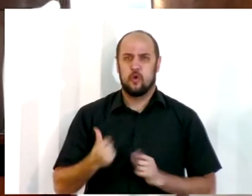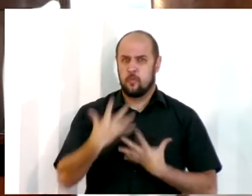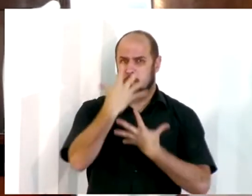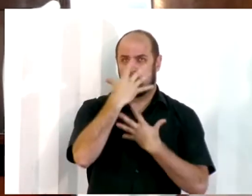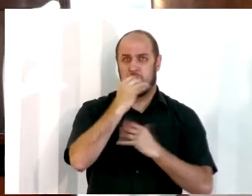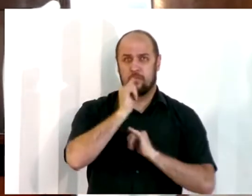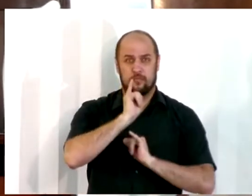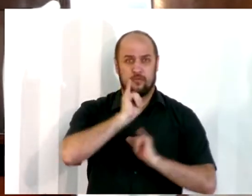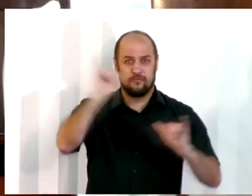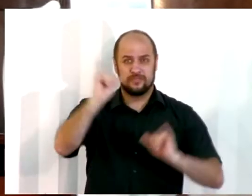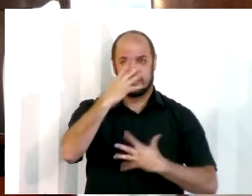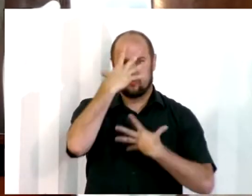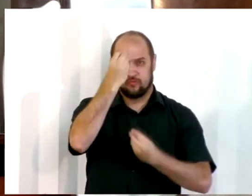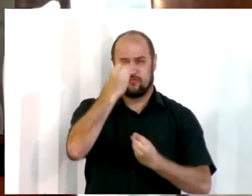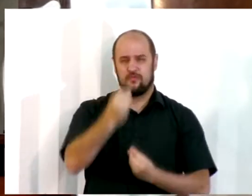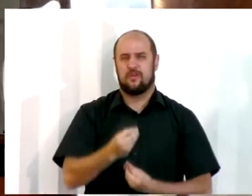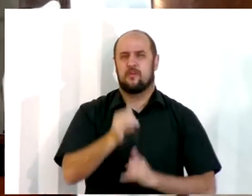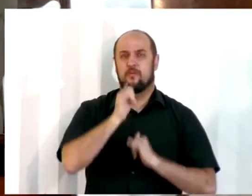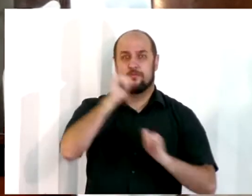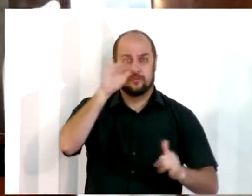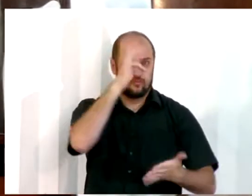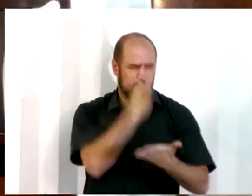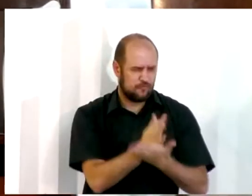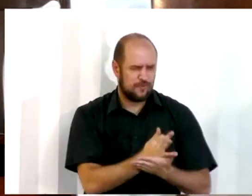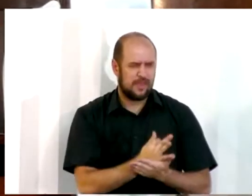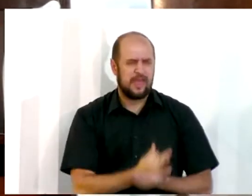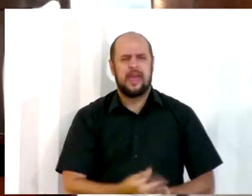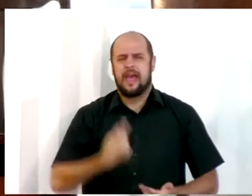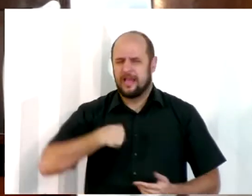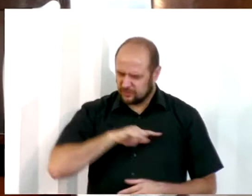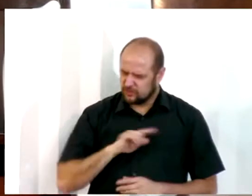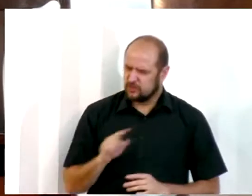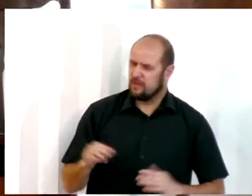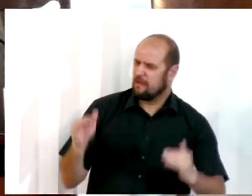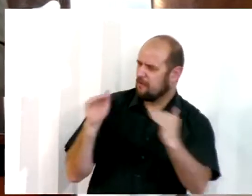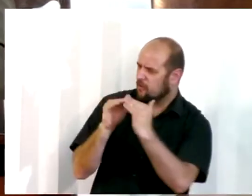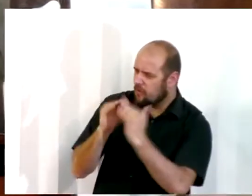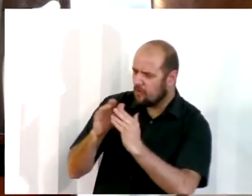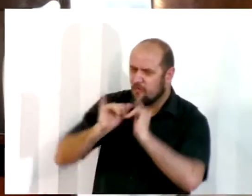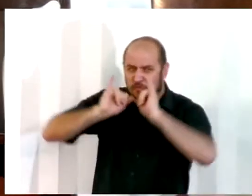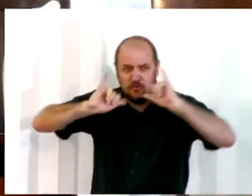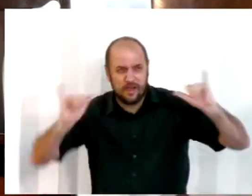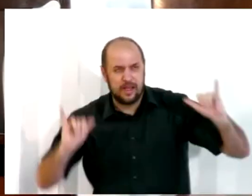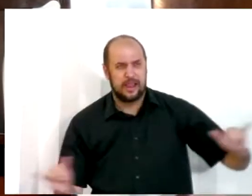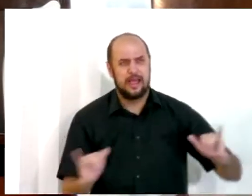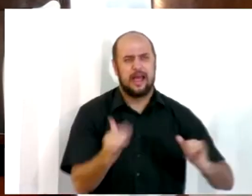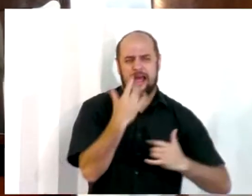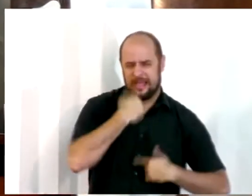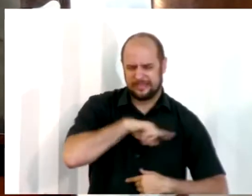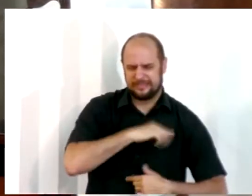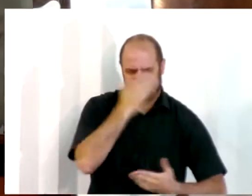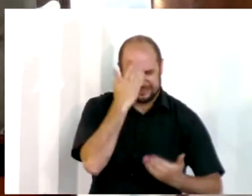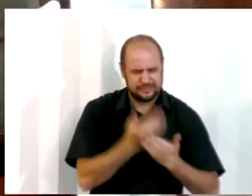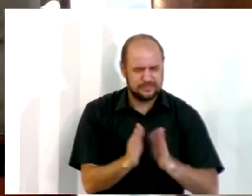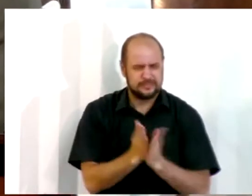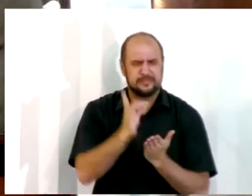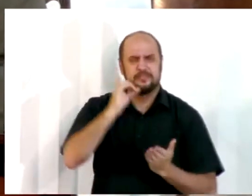única regra de fé e prática. Essa palavra que é infalível, essa palavra que é inerrante.